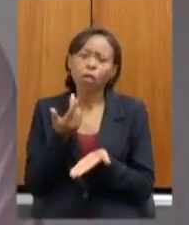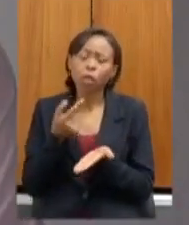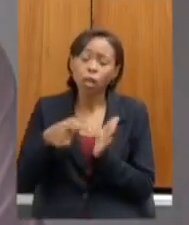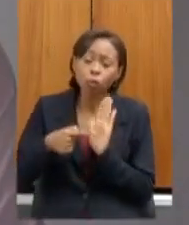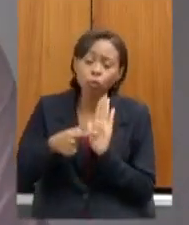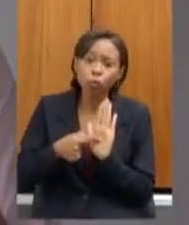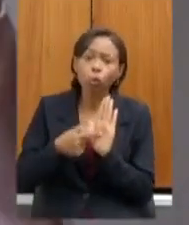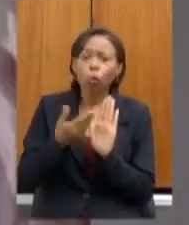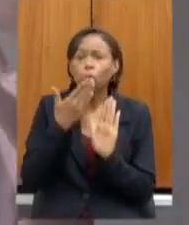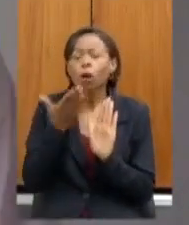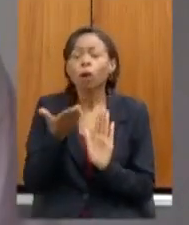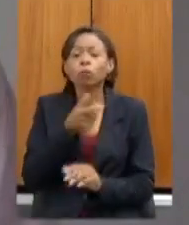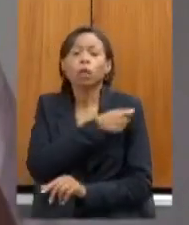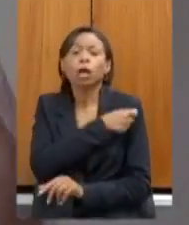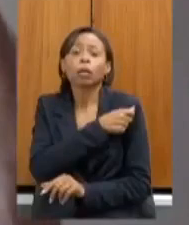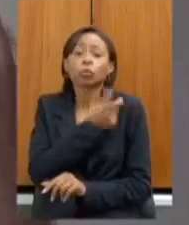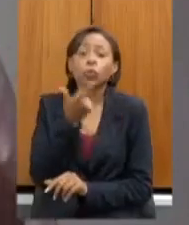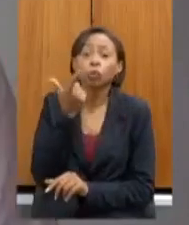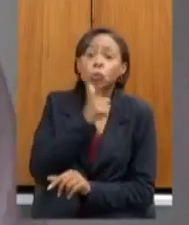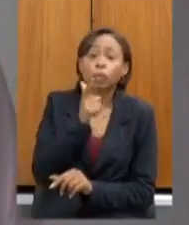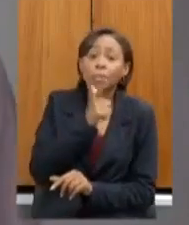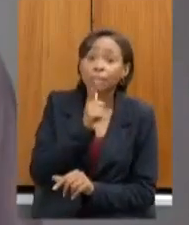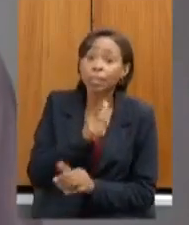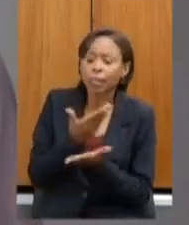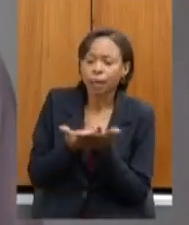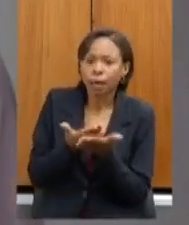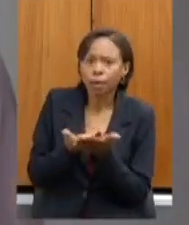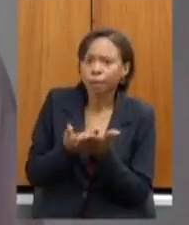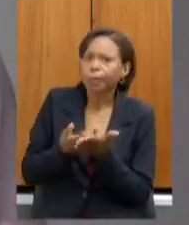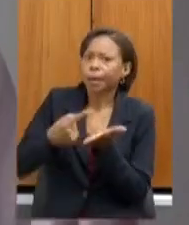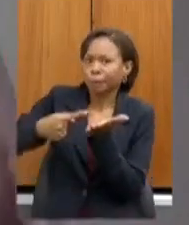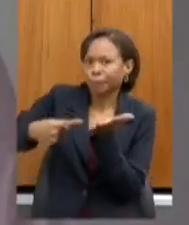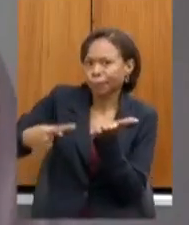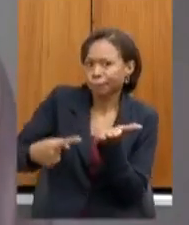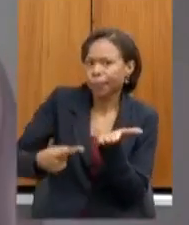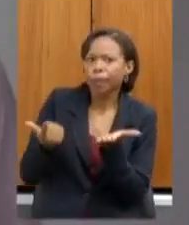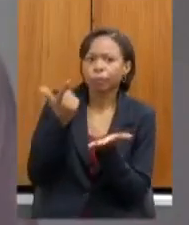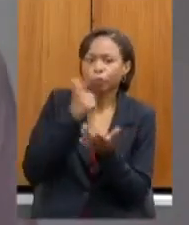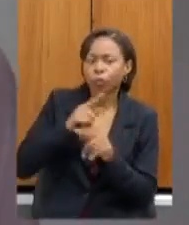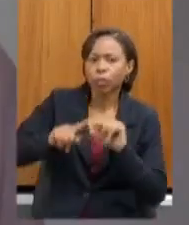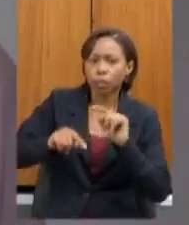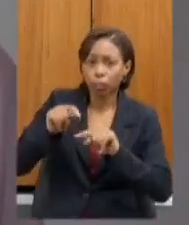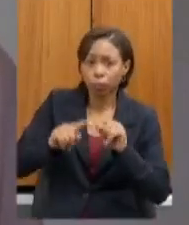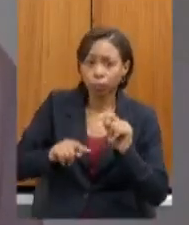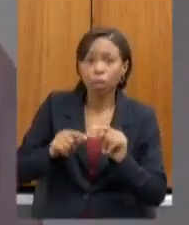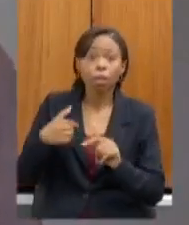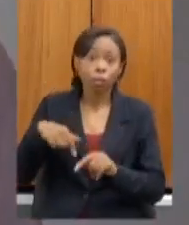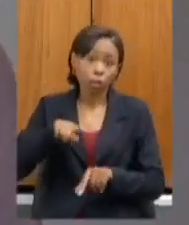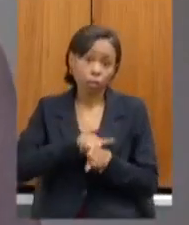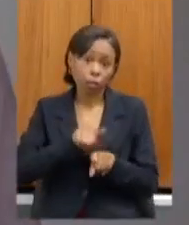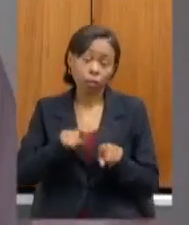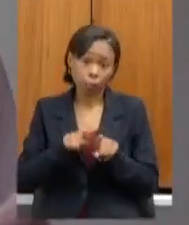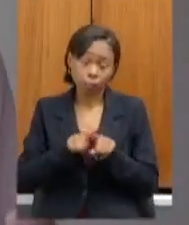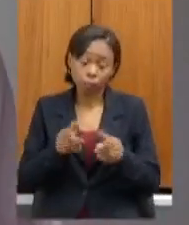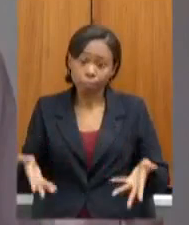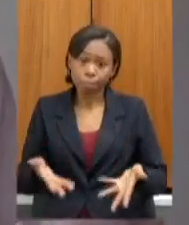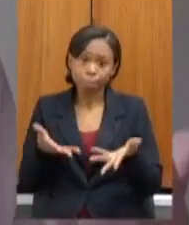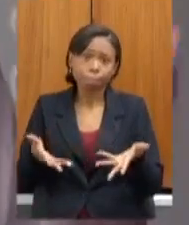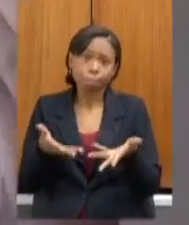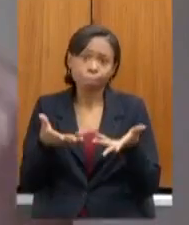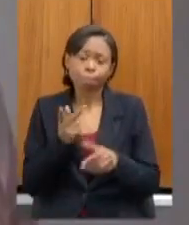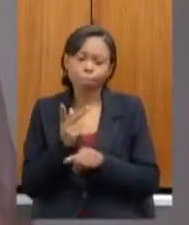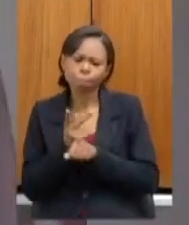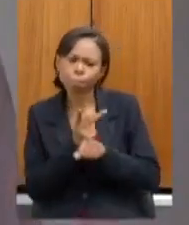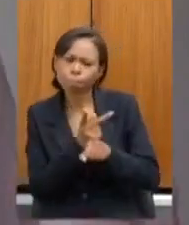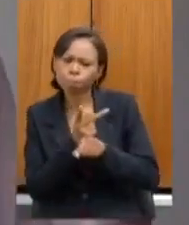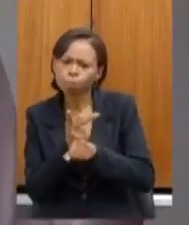estão conseguindo realizar os trabalhos receber o material e conseguimos promover como disse aquela busca ativa